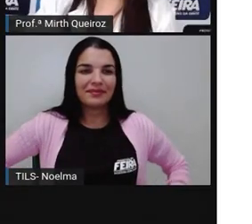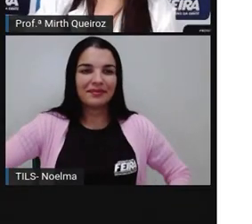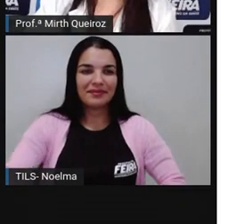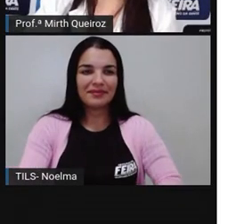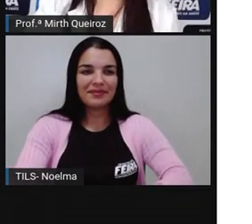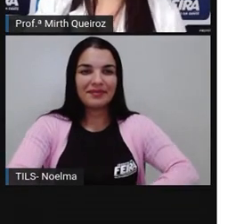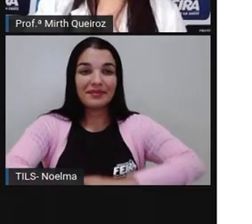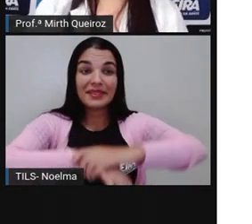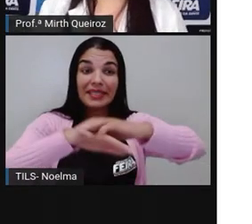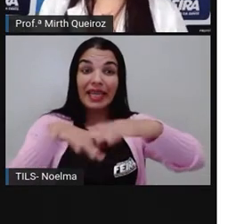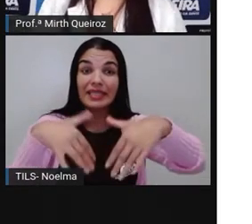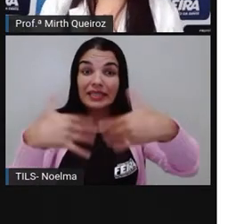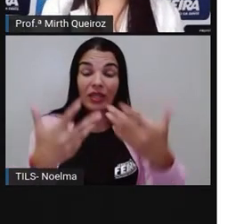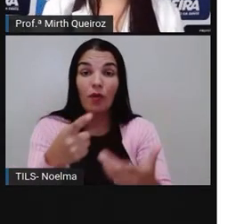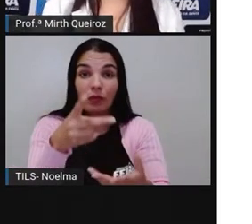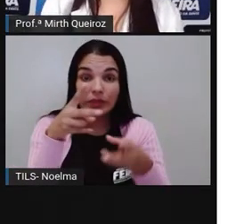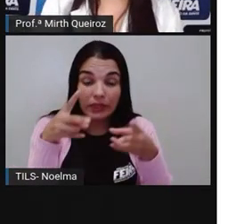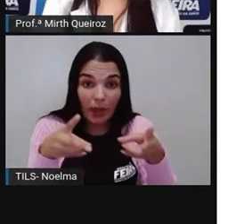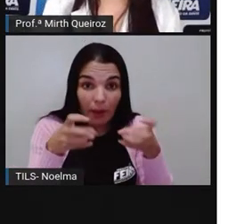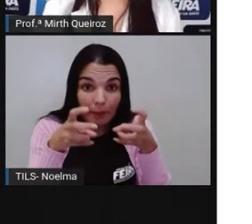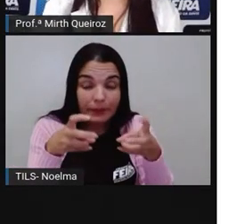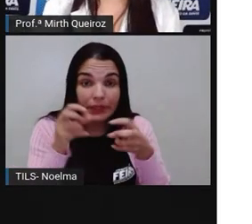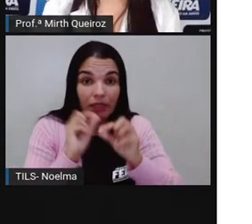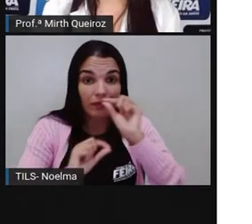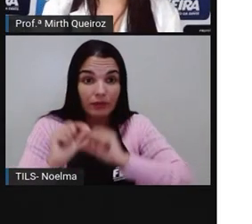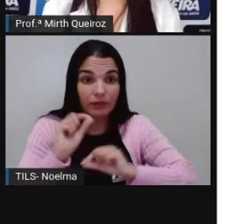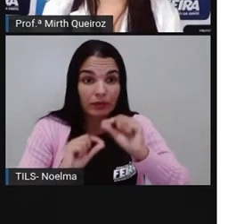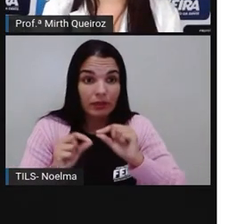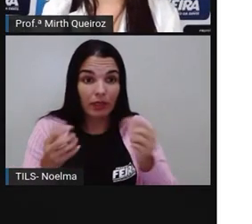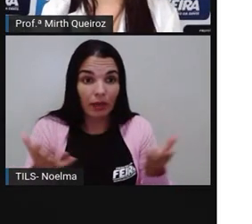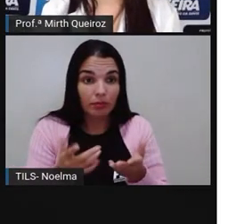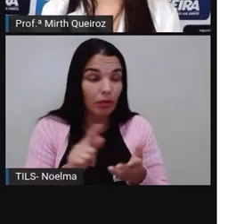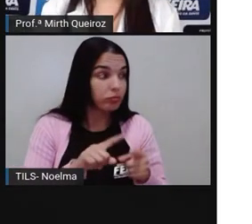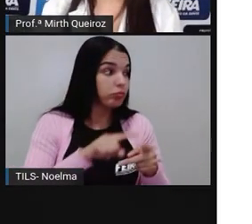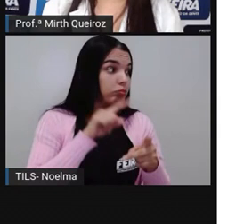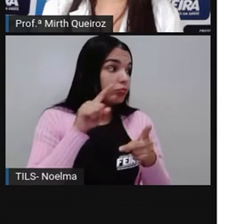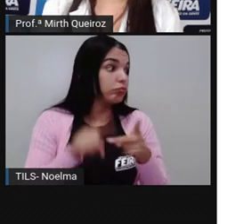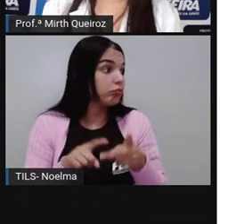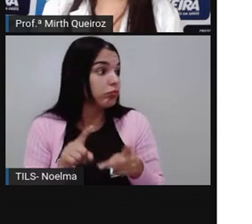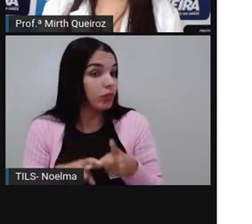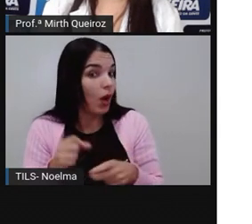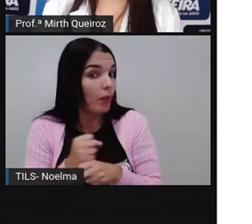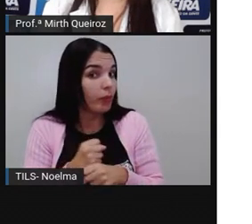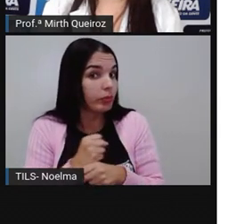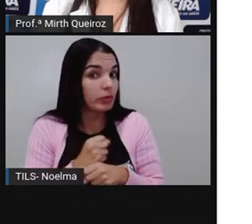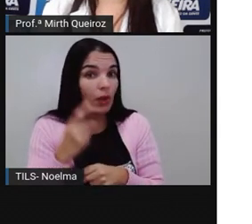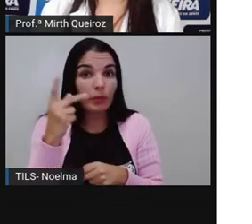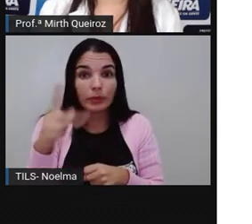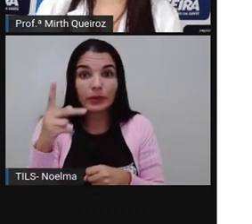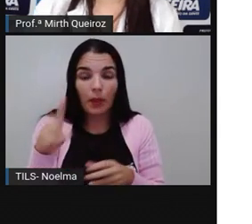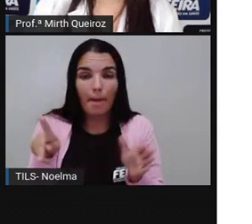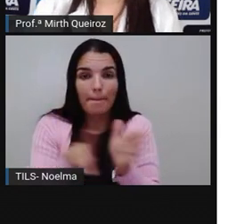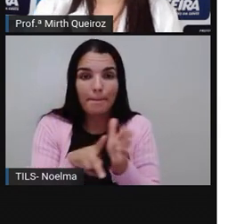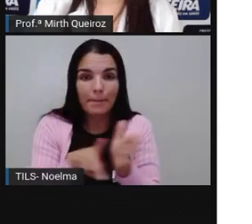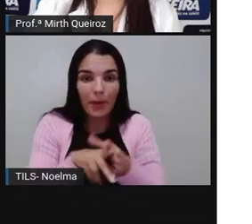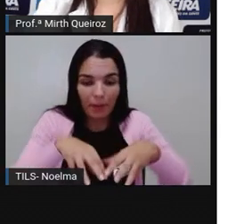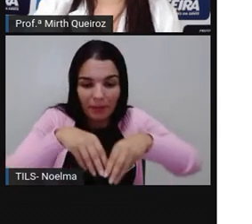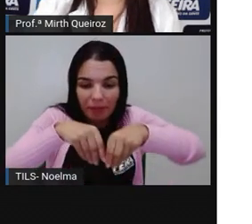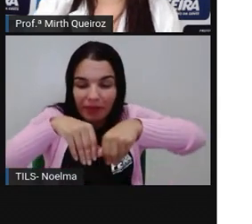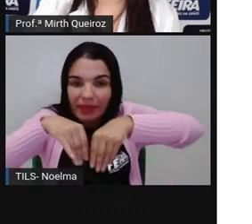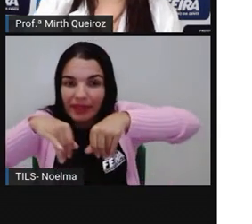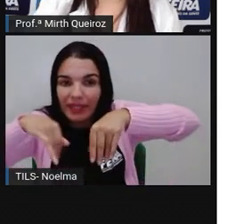E o que vocês vão fazer Após Construírem aí o seu terrário Vocês vão